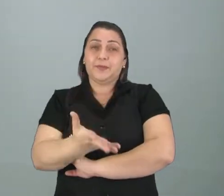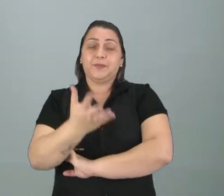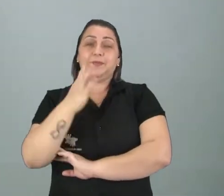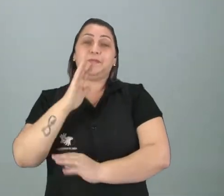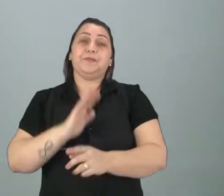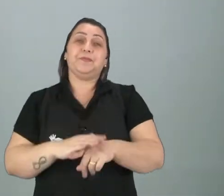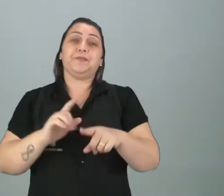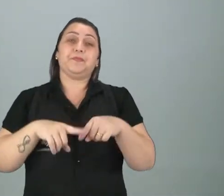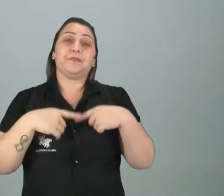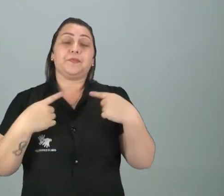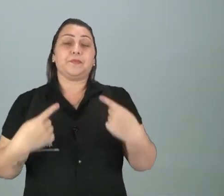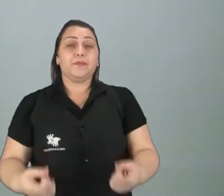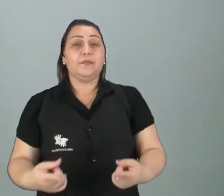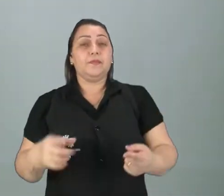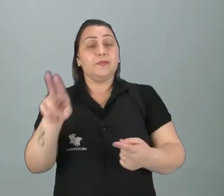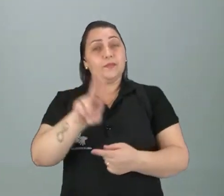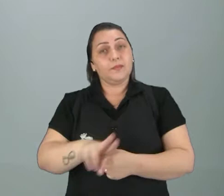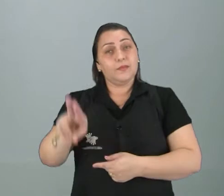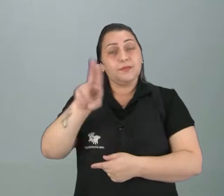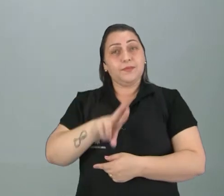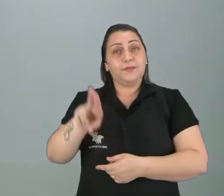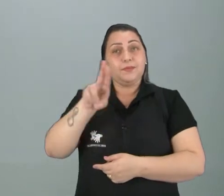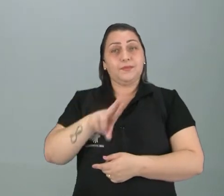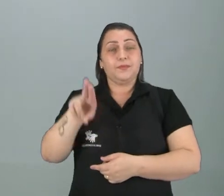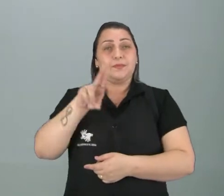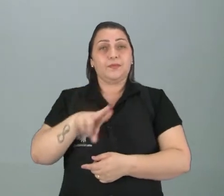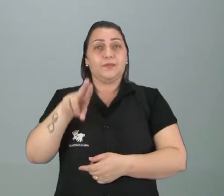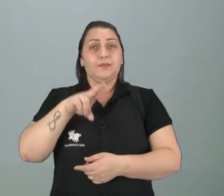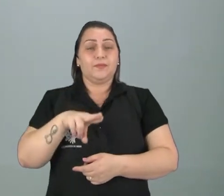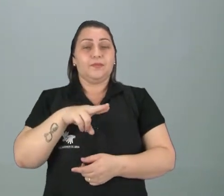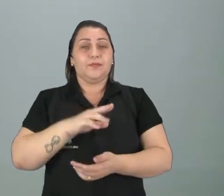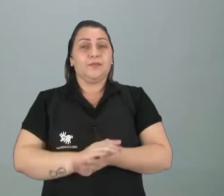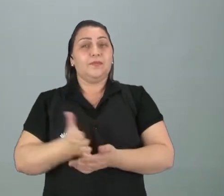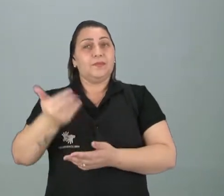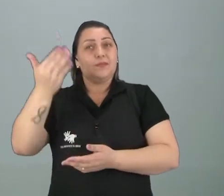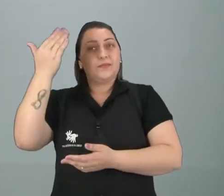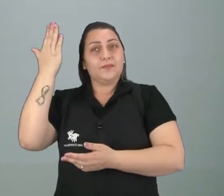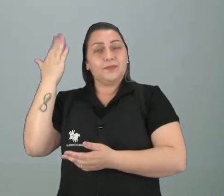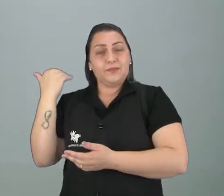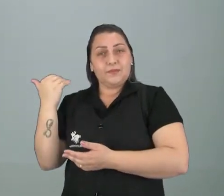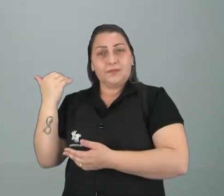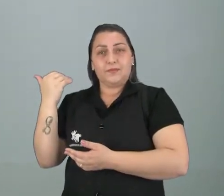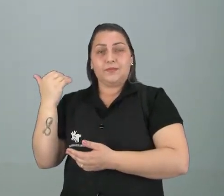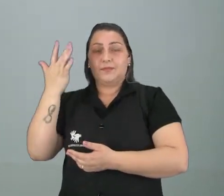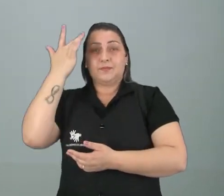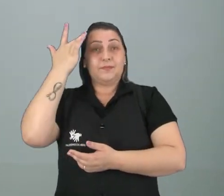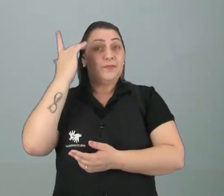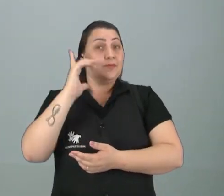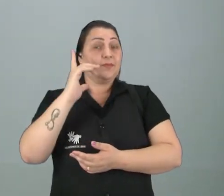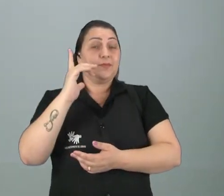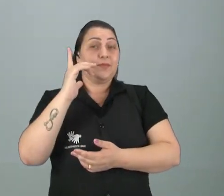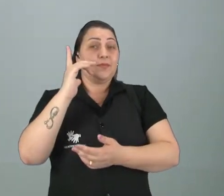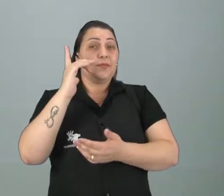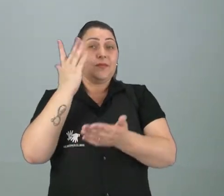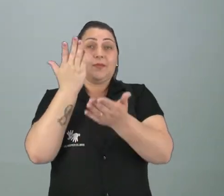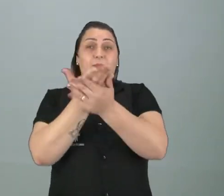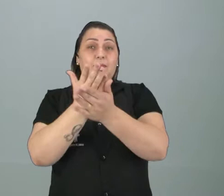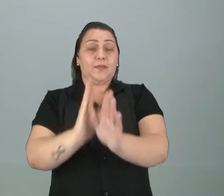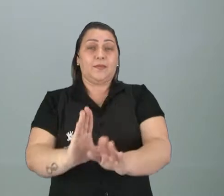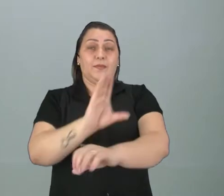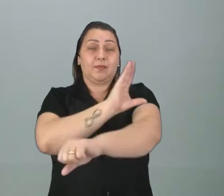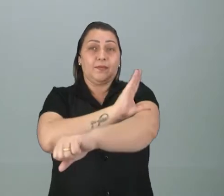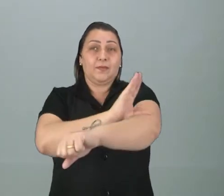né? Mas muitas eles usam da forma como era antigamente, né? Eles não saem daquela cultura, não saem